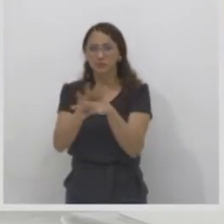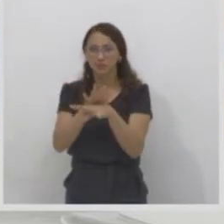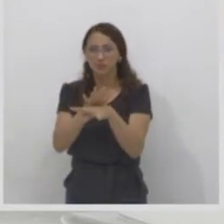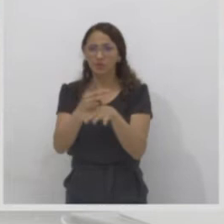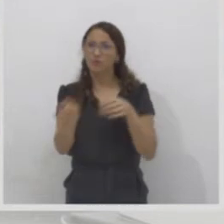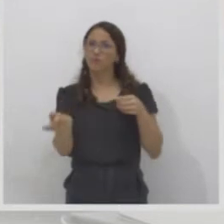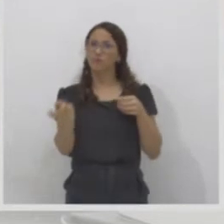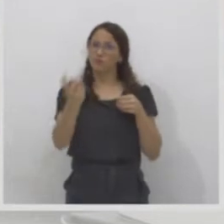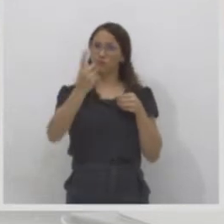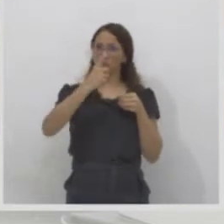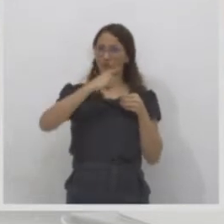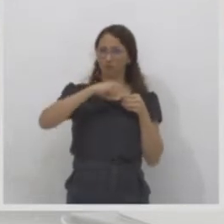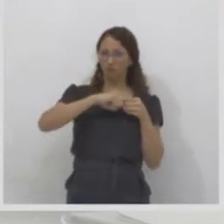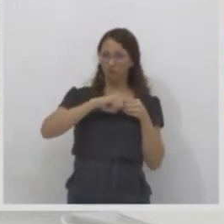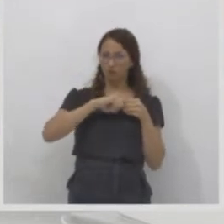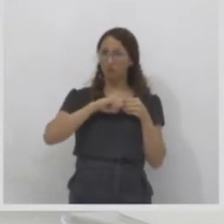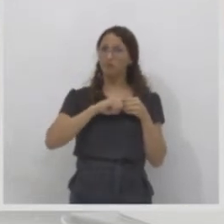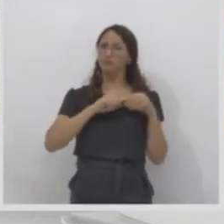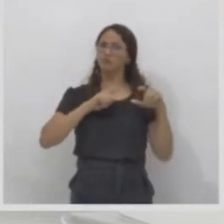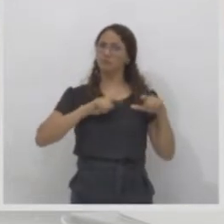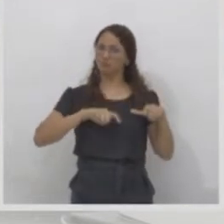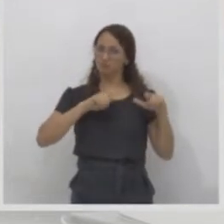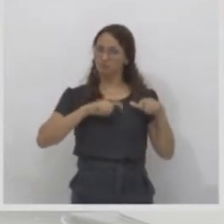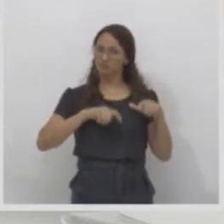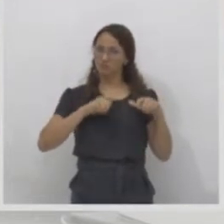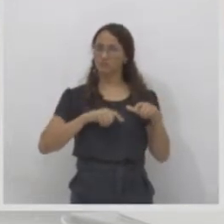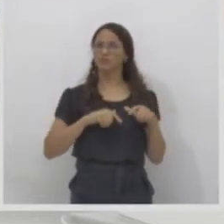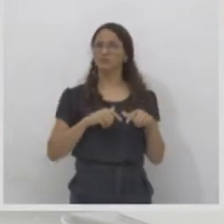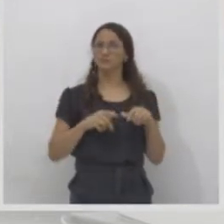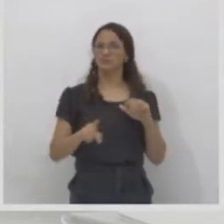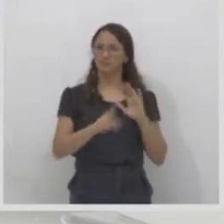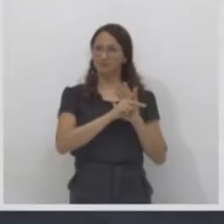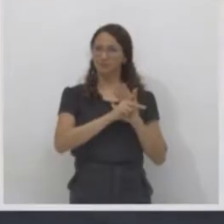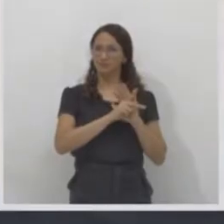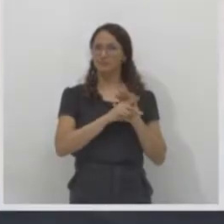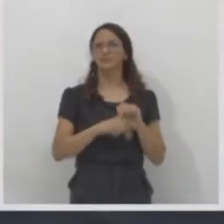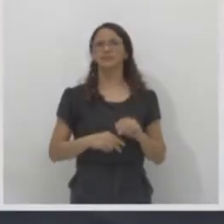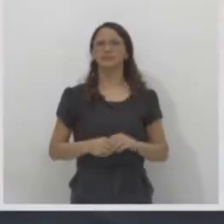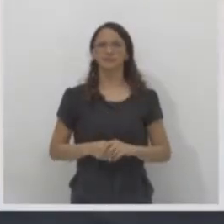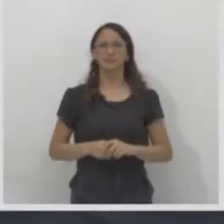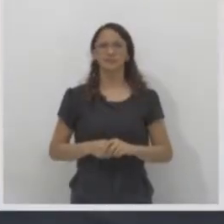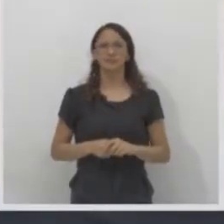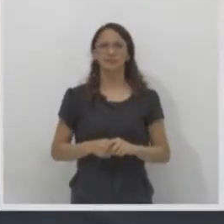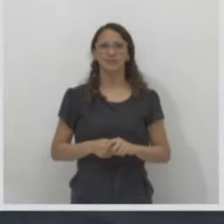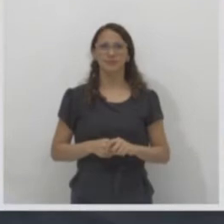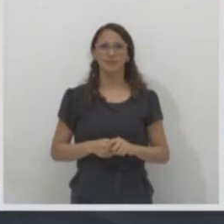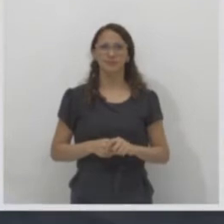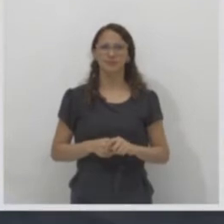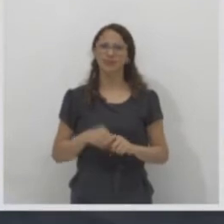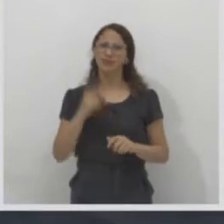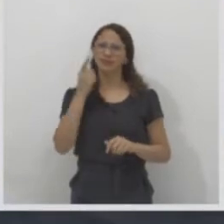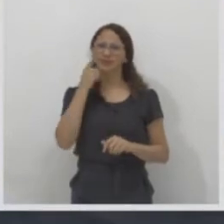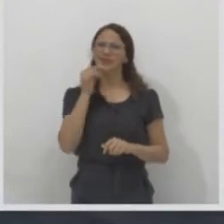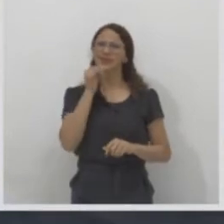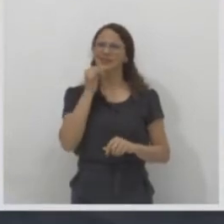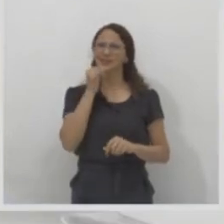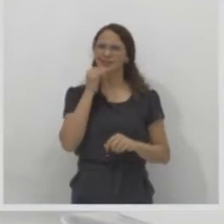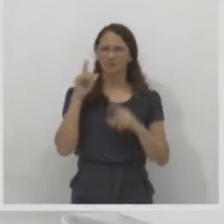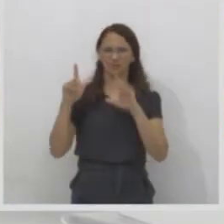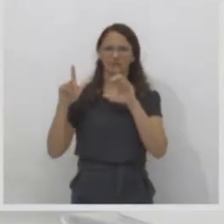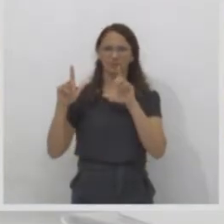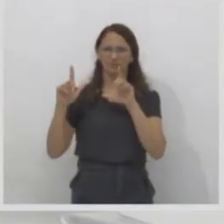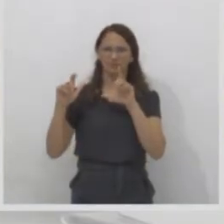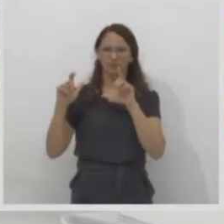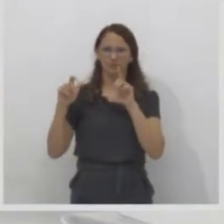território de origem. Como exemplo de migração temporária, você tem nessa segunda imagem aí,